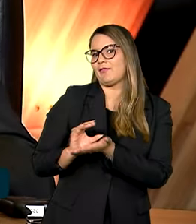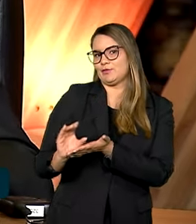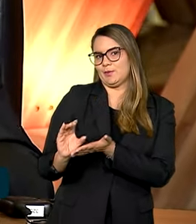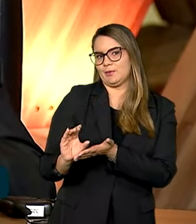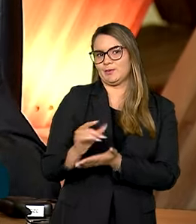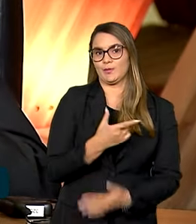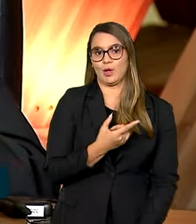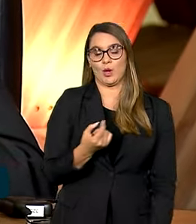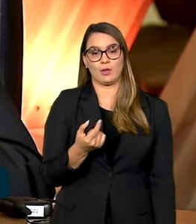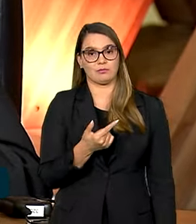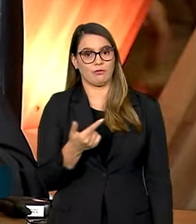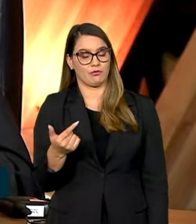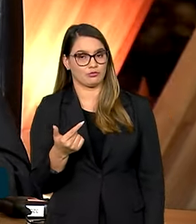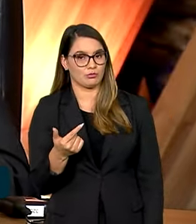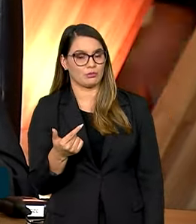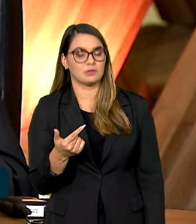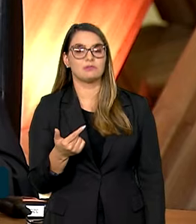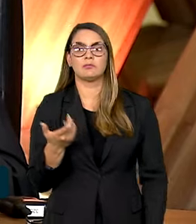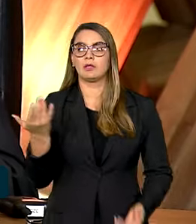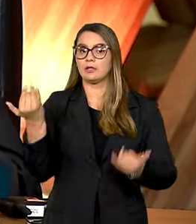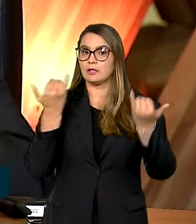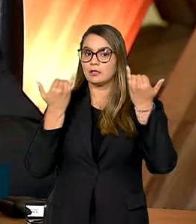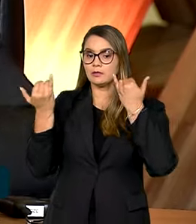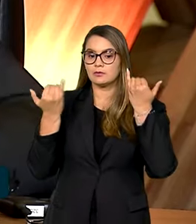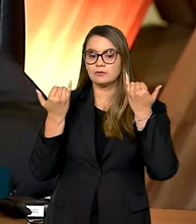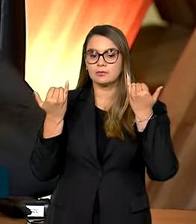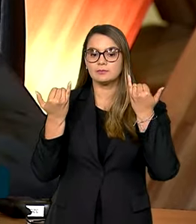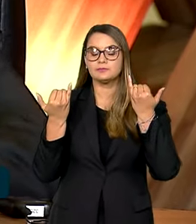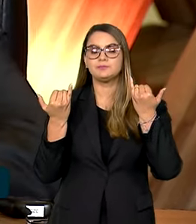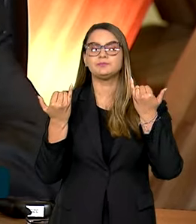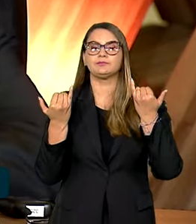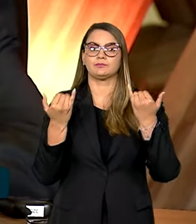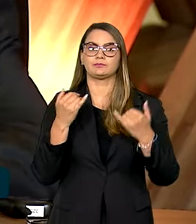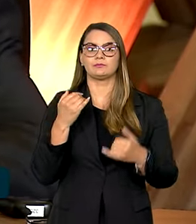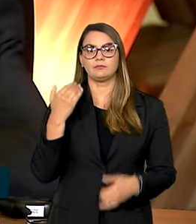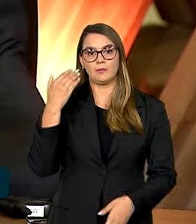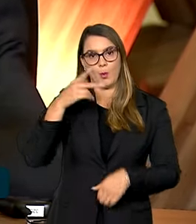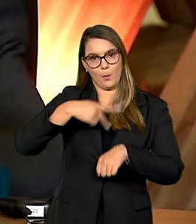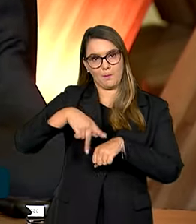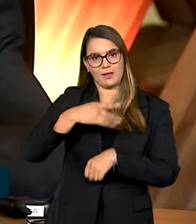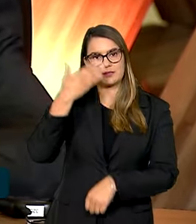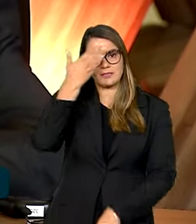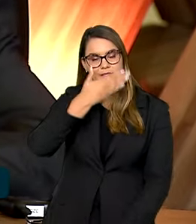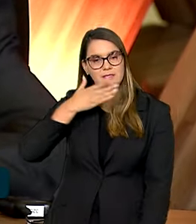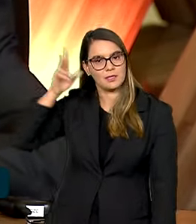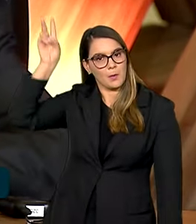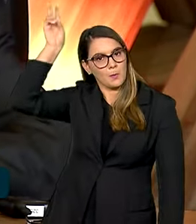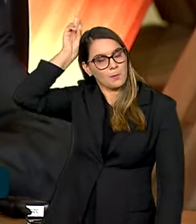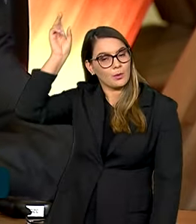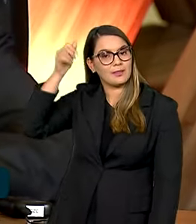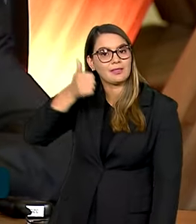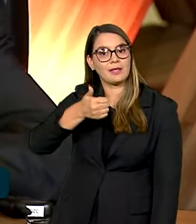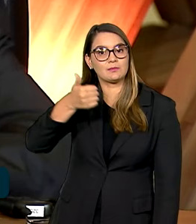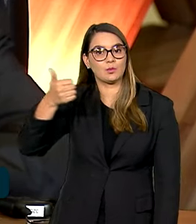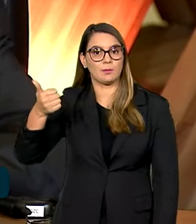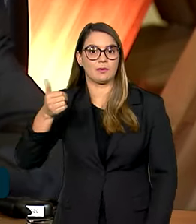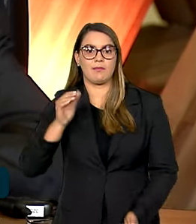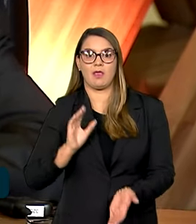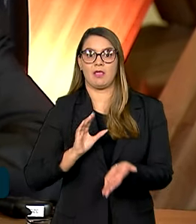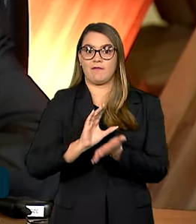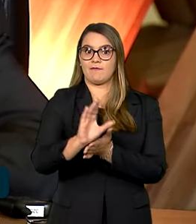2022, conforme a informação da UCTAD, Singapura foi o 11º investidor global.